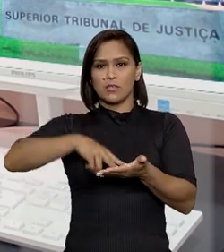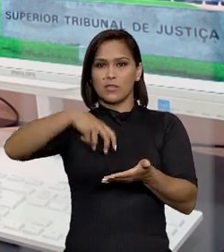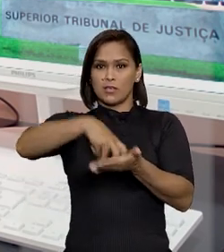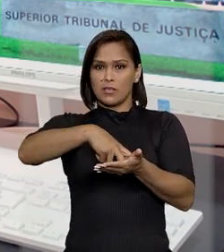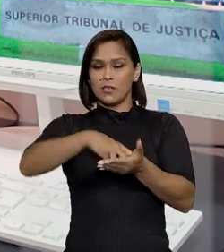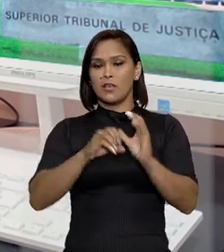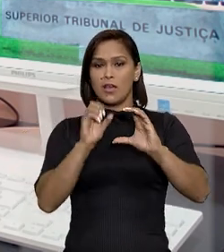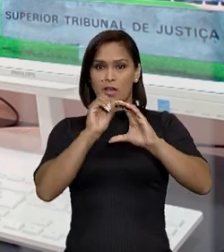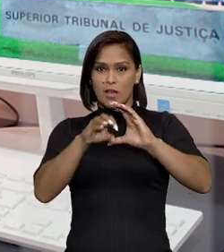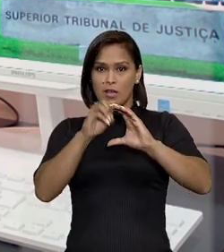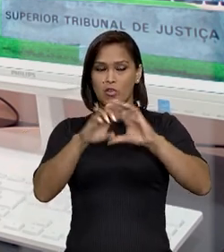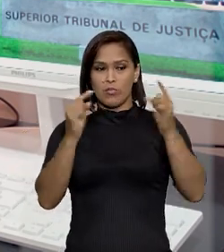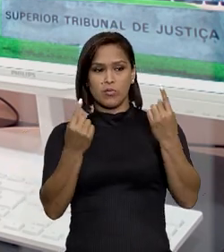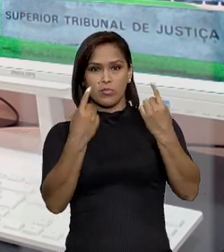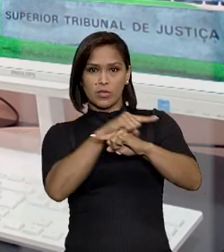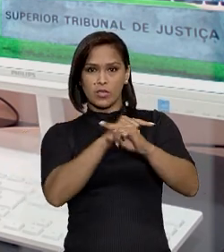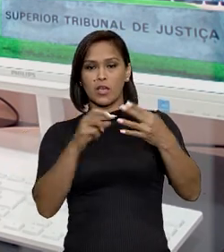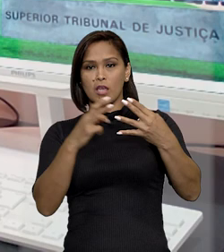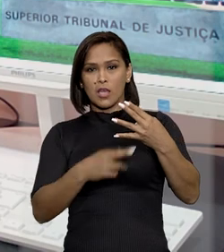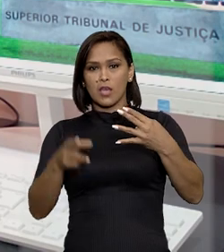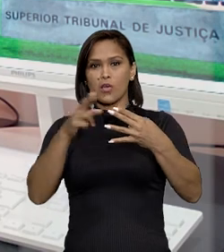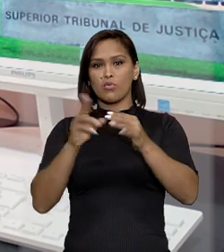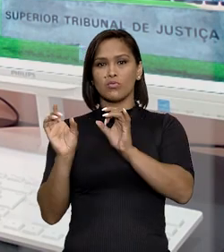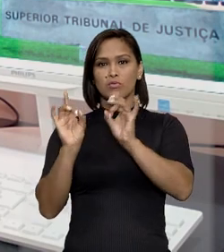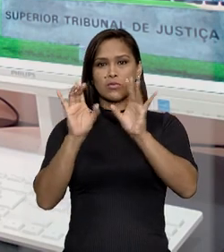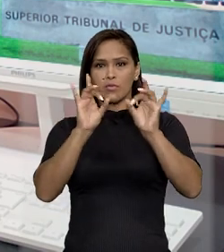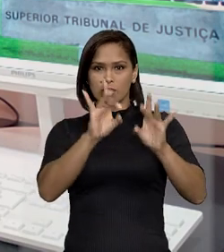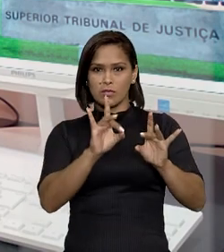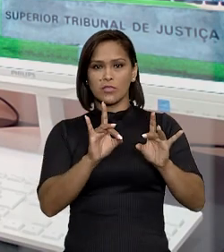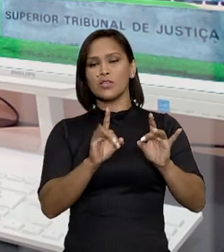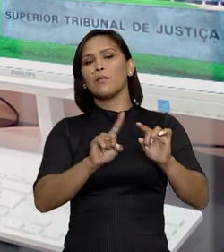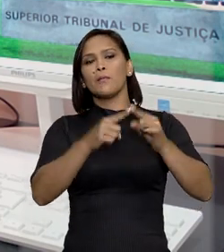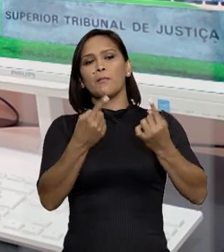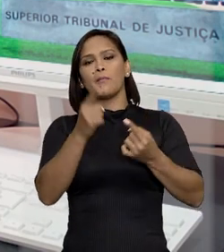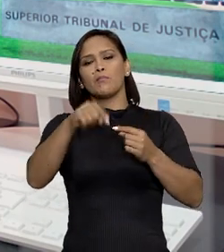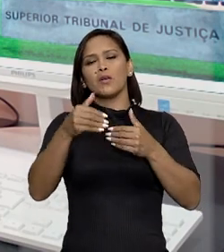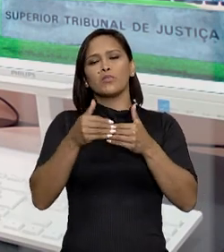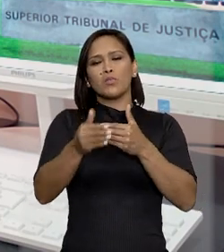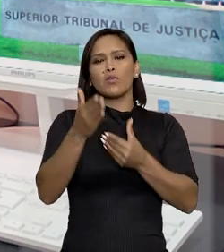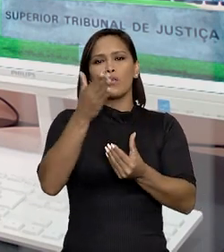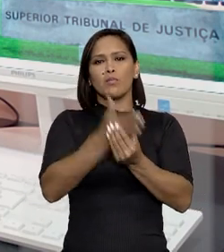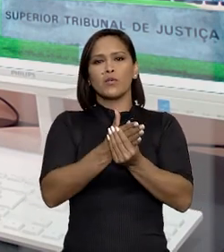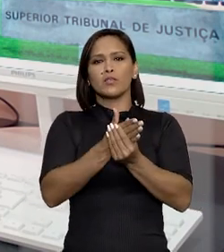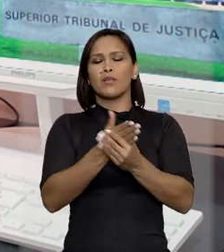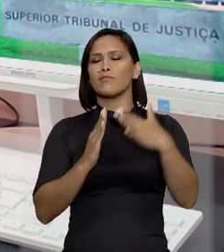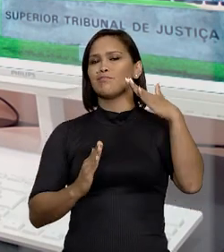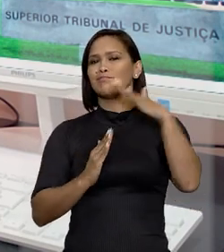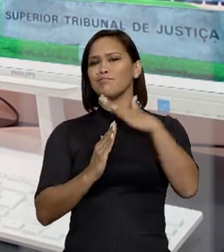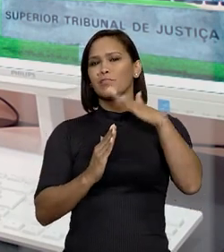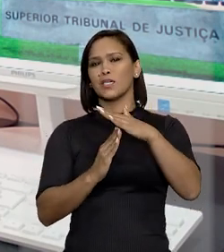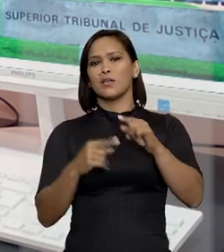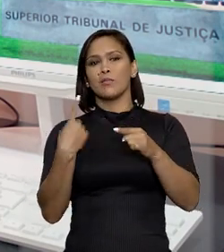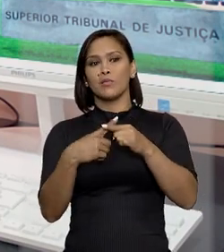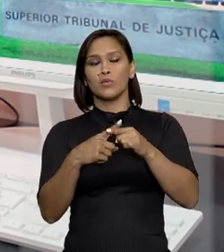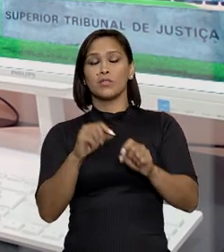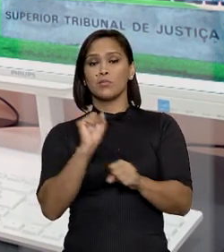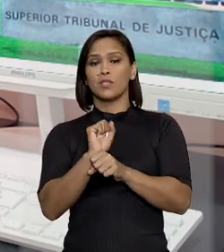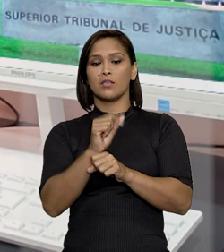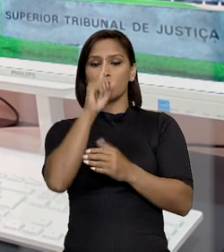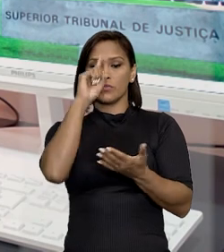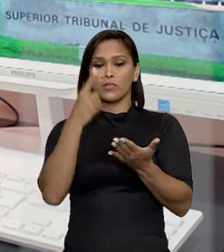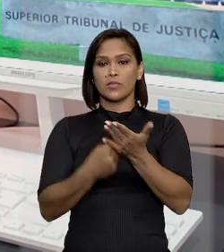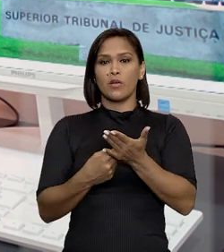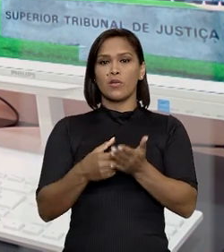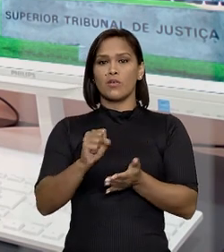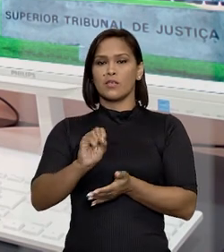Sentença. A Globo interpôs recurso extraordinário, mas o processo ficou sobrestado, aguardando